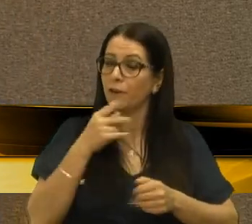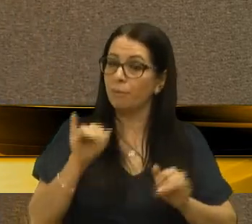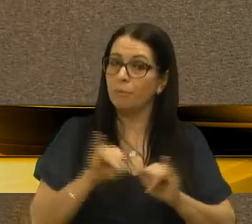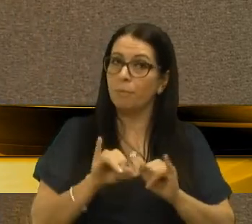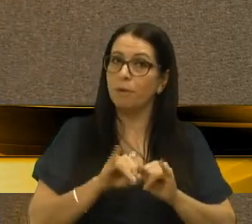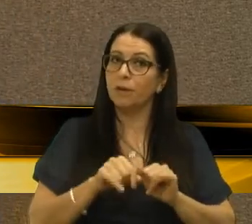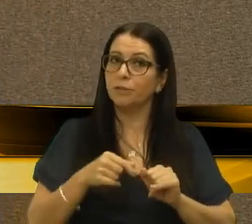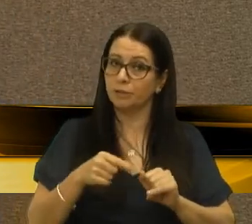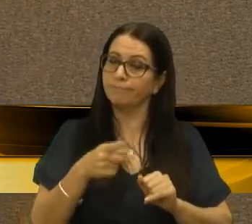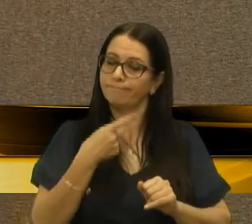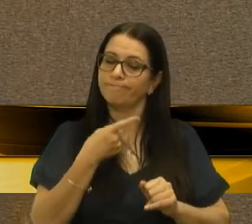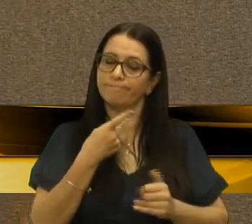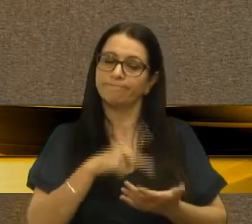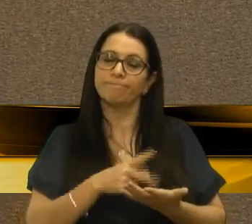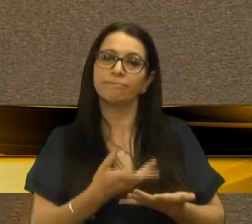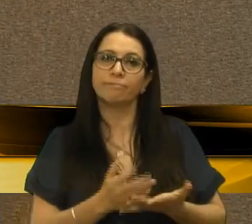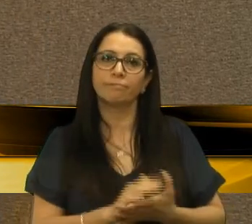admito.